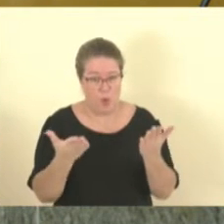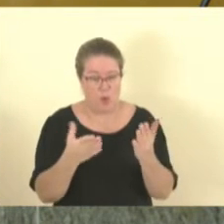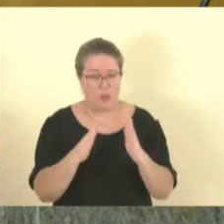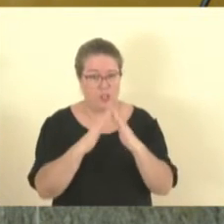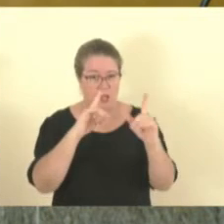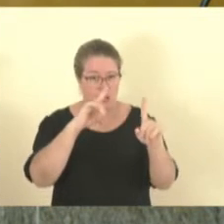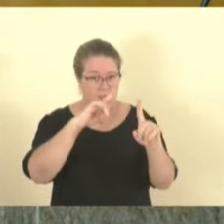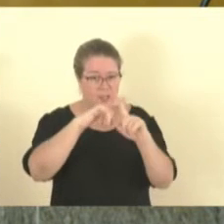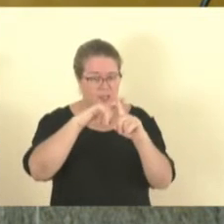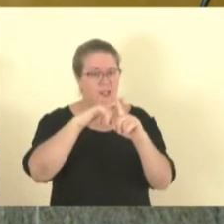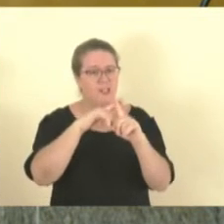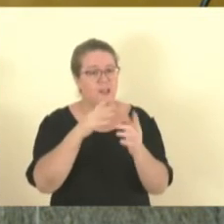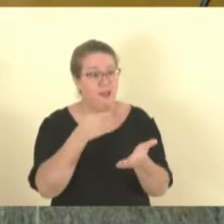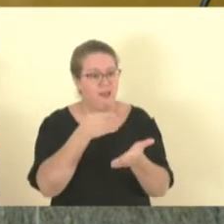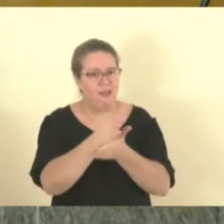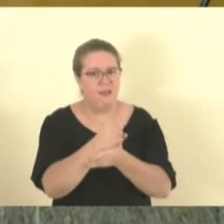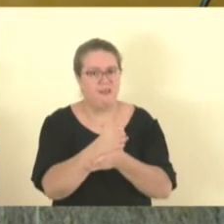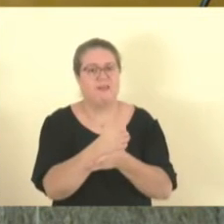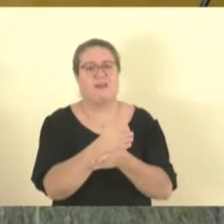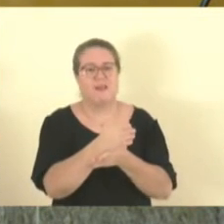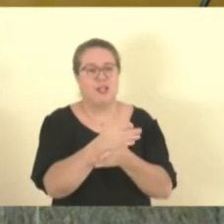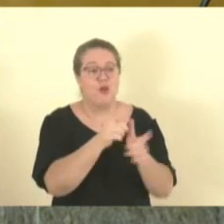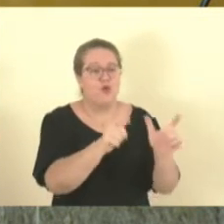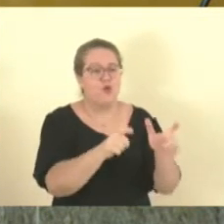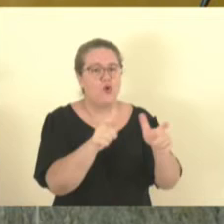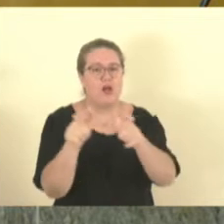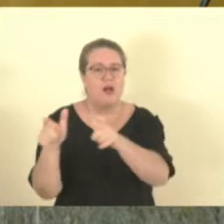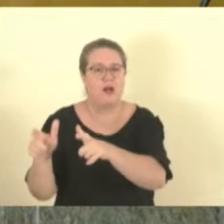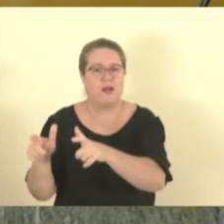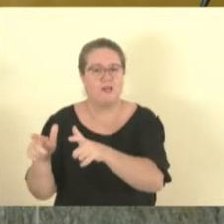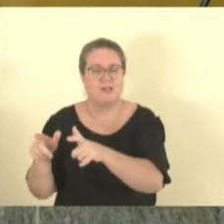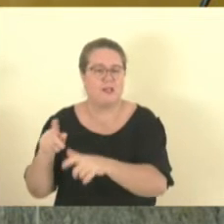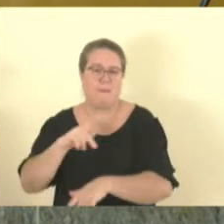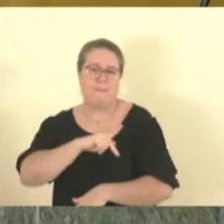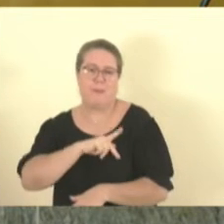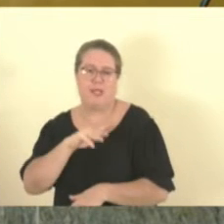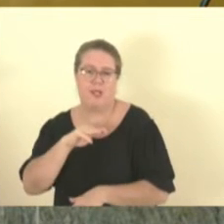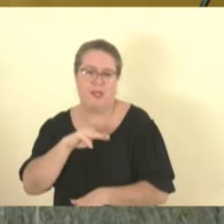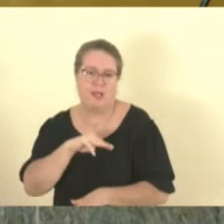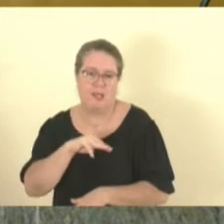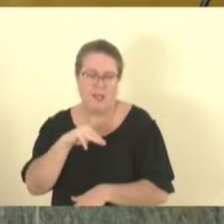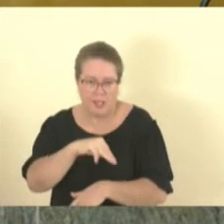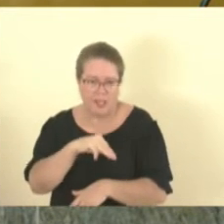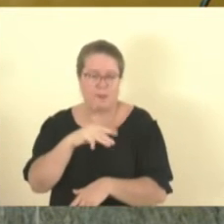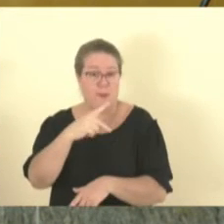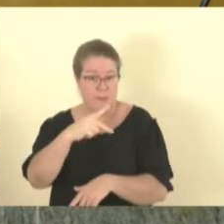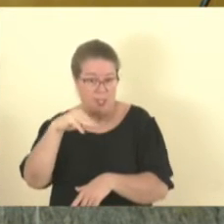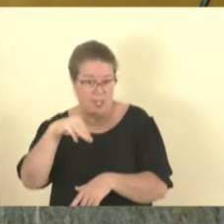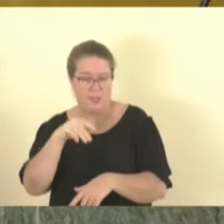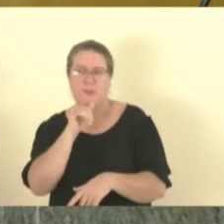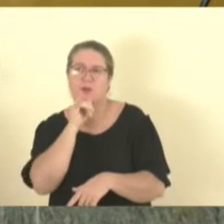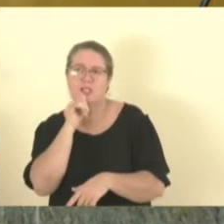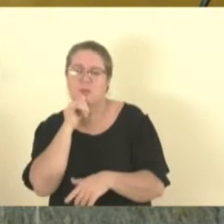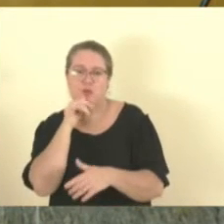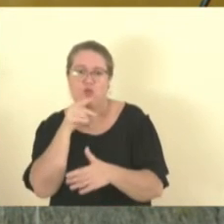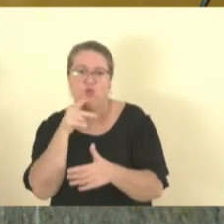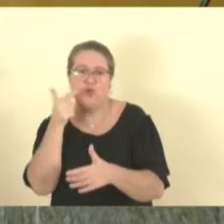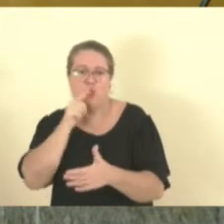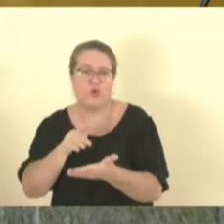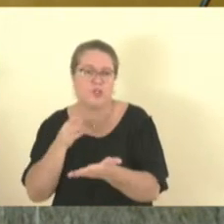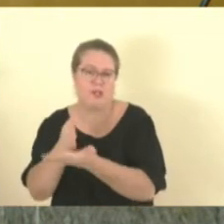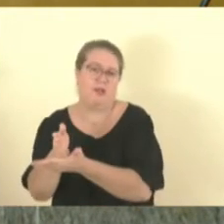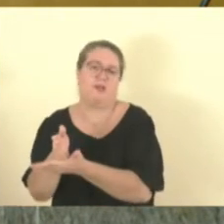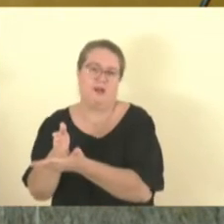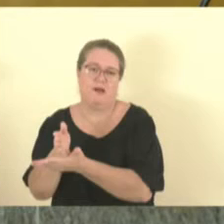o Estado não chega. A polícia, às vezes, é impedida de entrar em determinado local, tem dificuldade para entrar em determinado local,